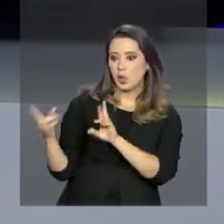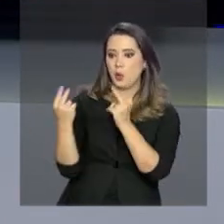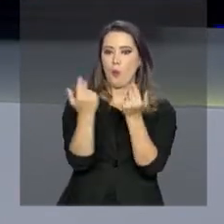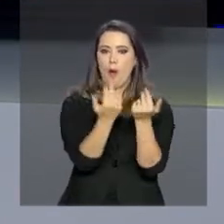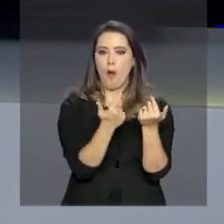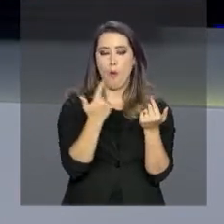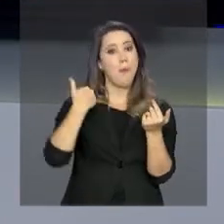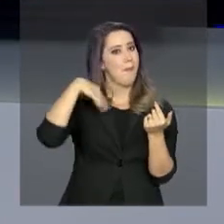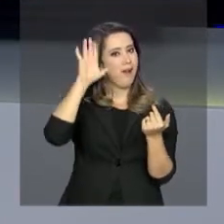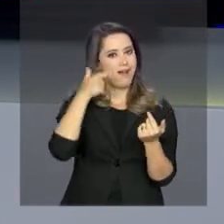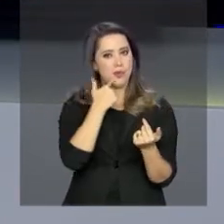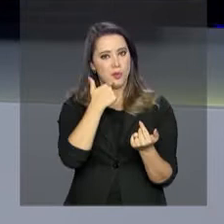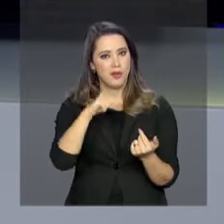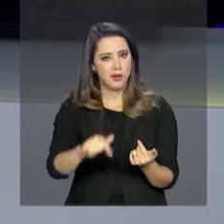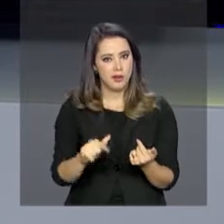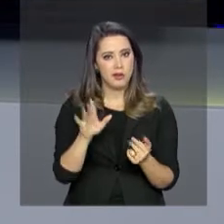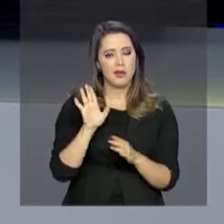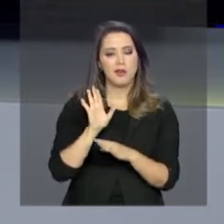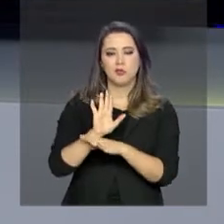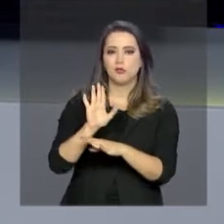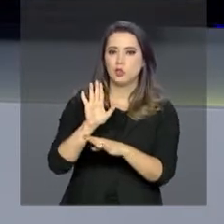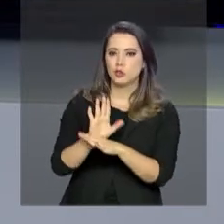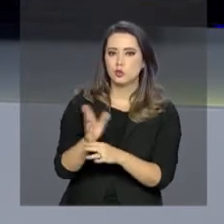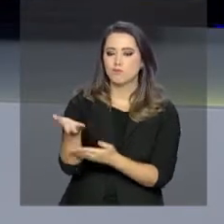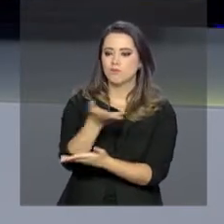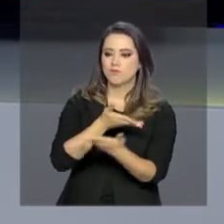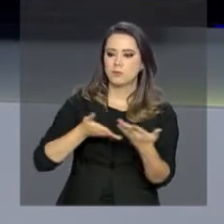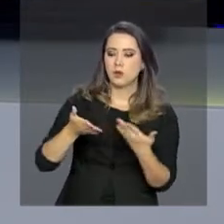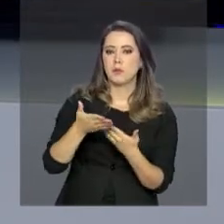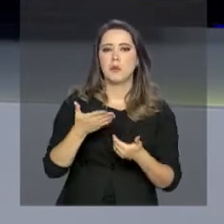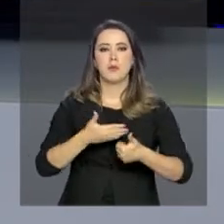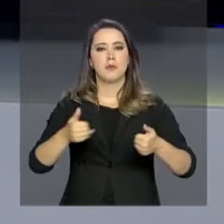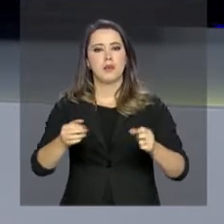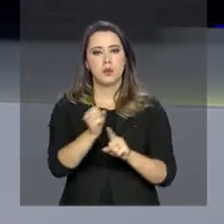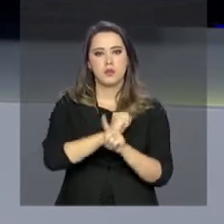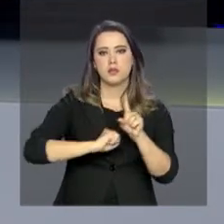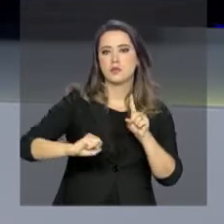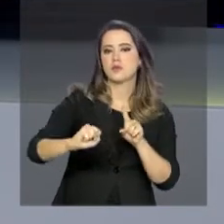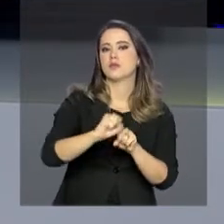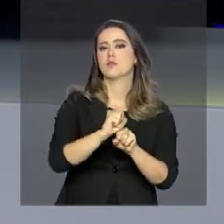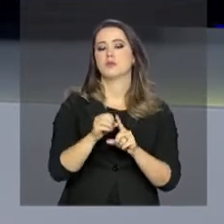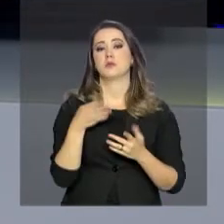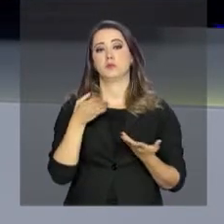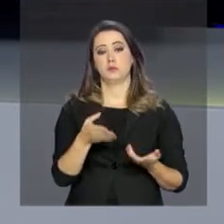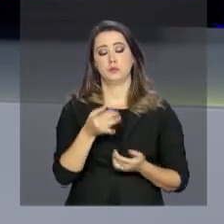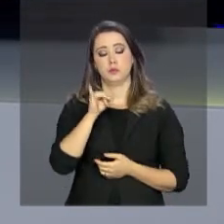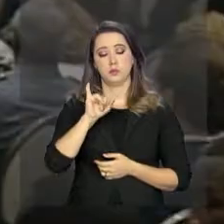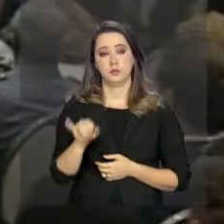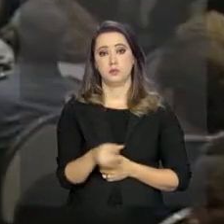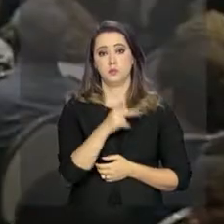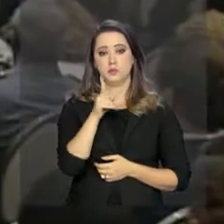apoiar para construir sociedades mais prósperas e justas. O repórter João Pedro Neto acompanhou.